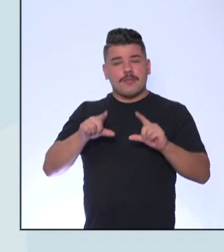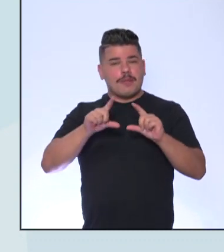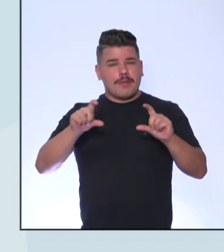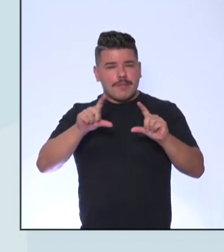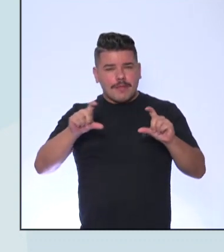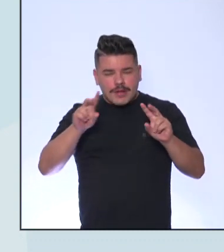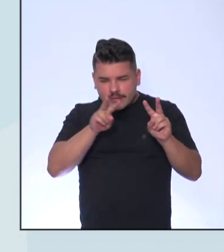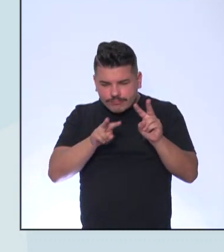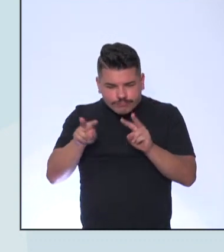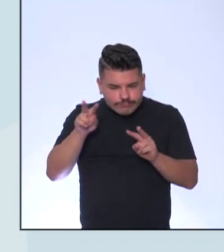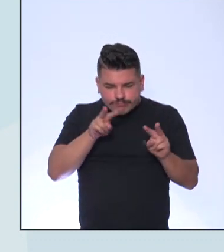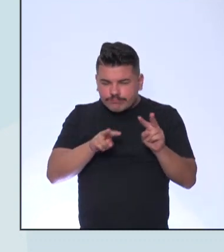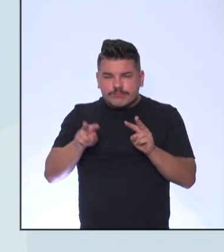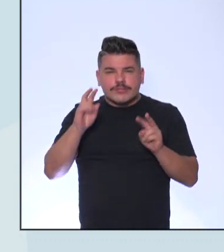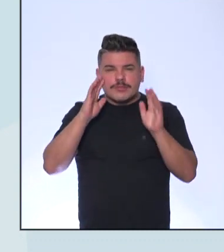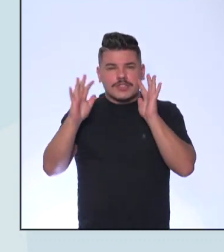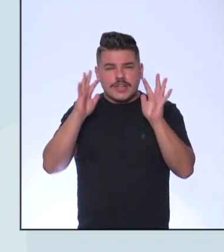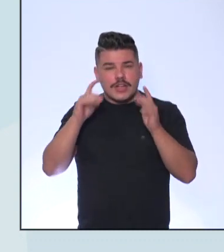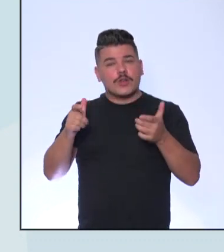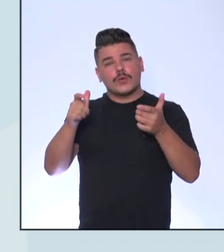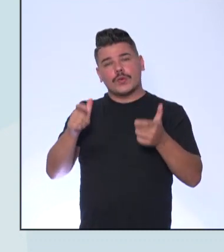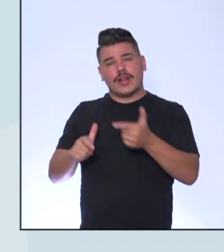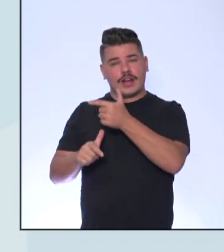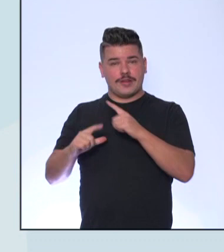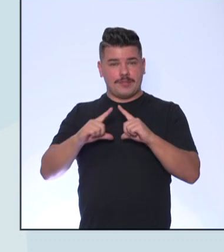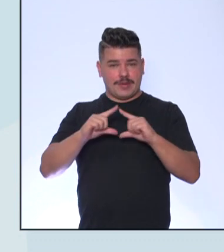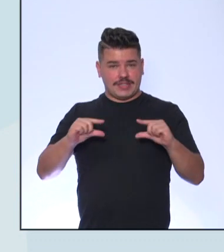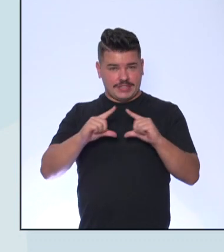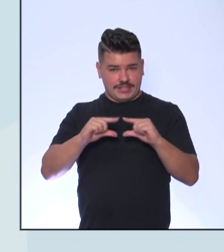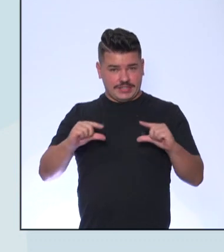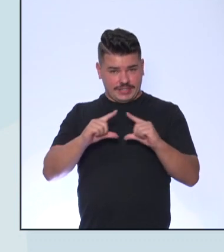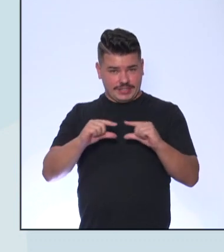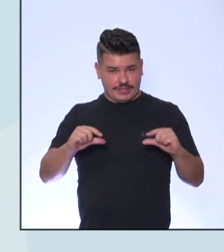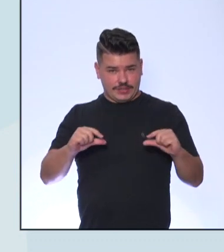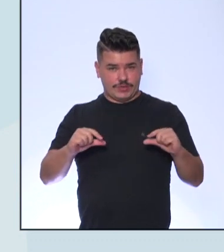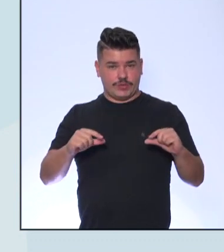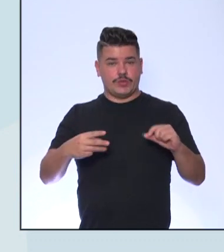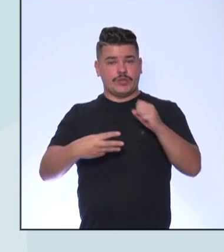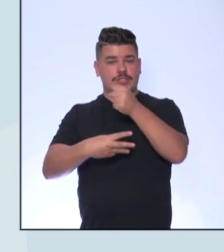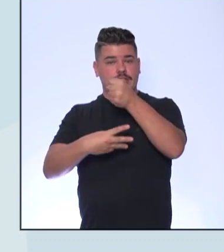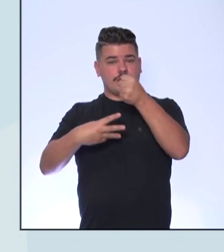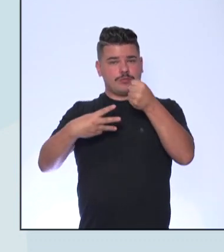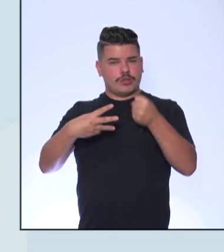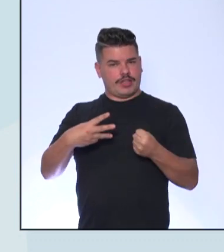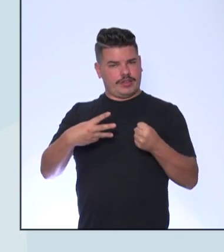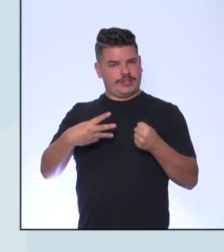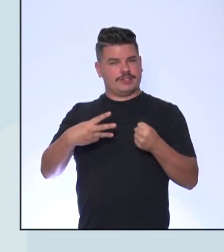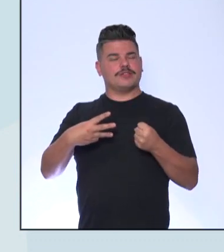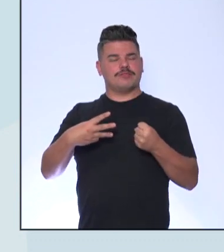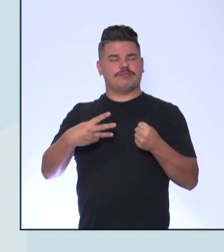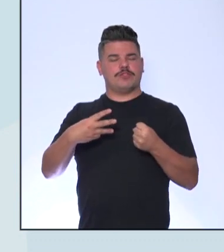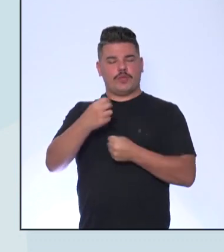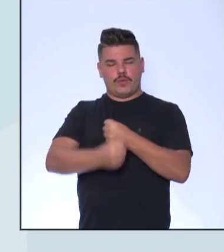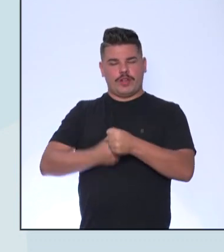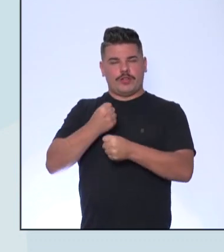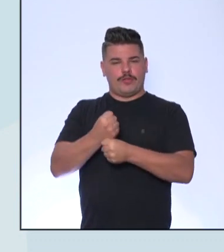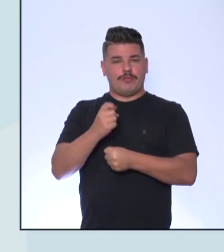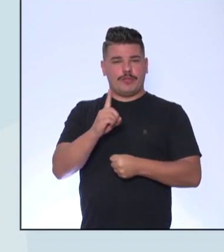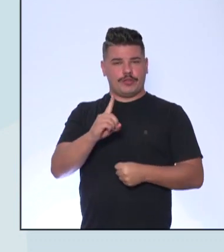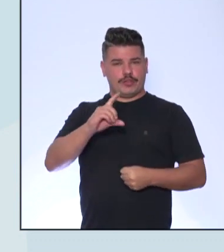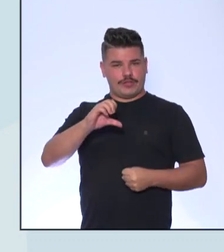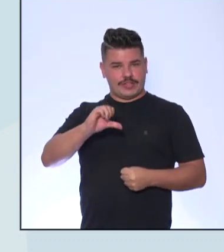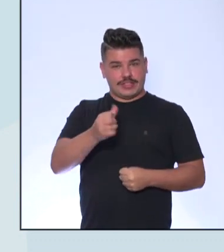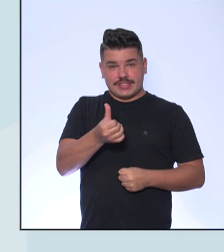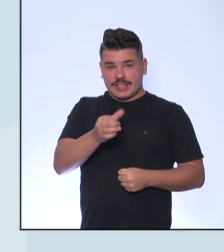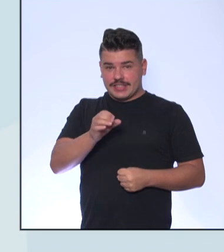aqui é a imagem, a Praça dos Três Poderes, que fica em Brasília, que foi feita na década de 60, por Oscar Niemeyer